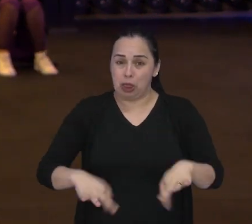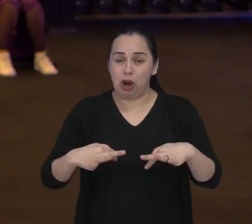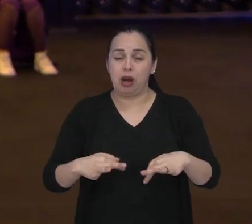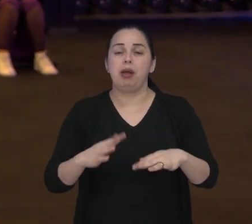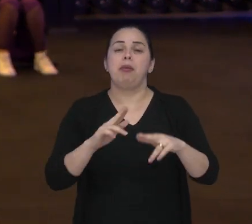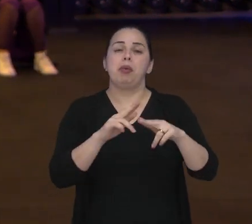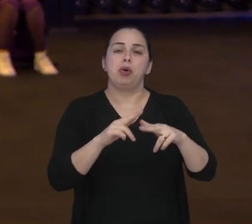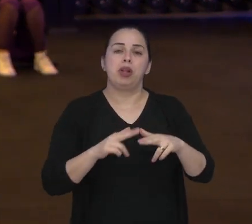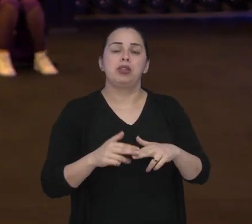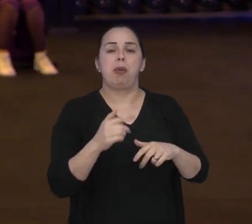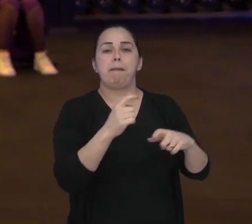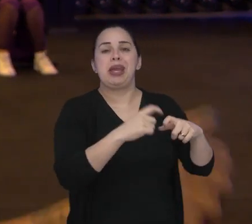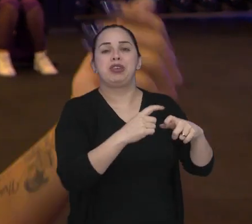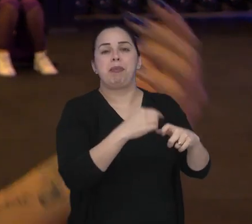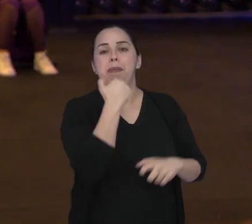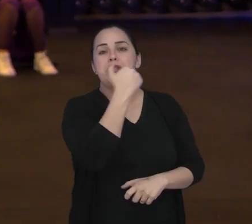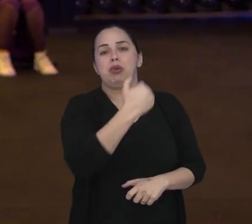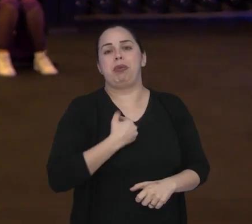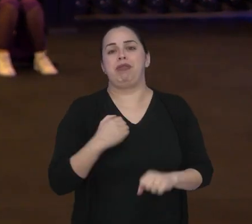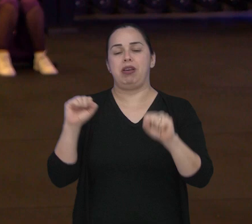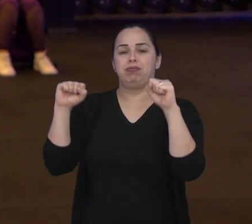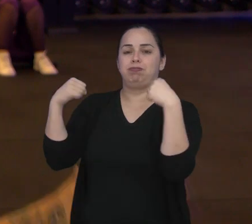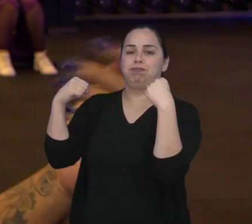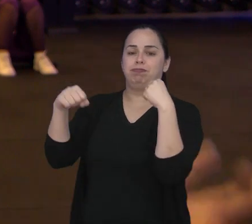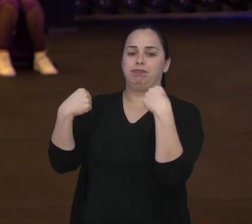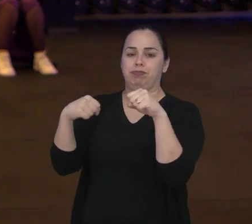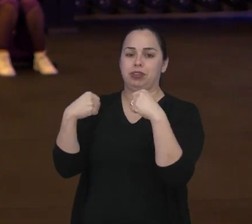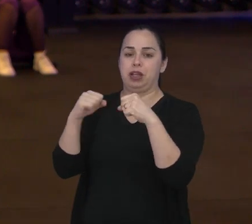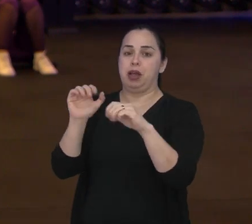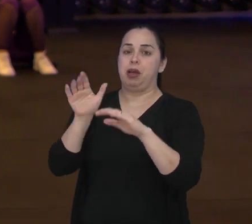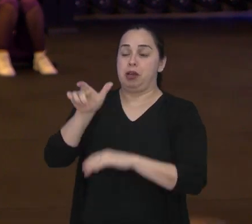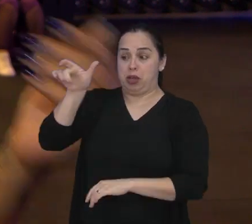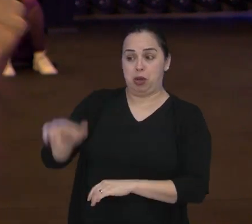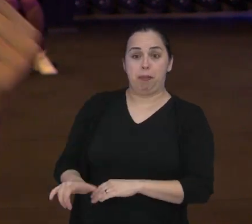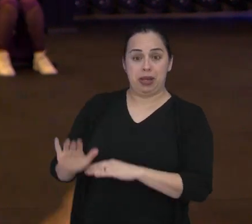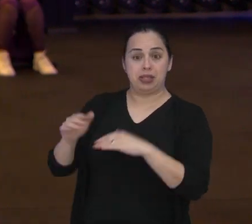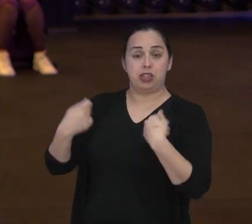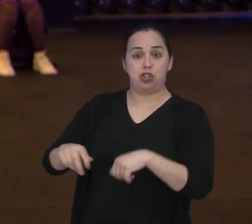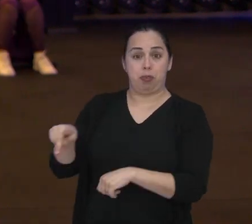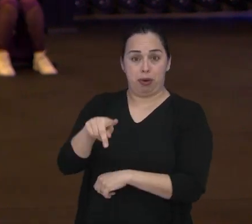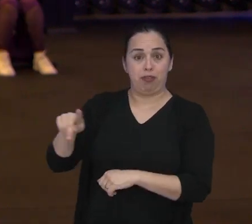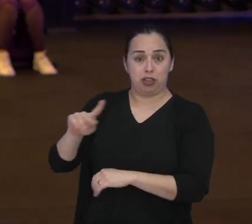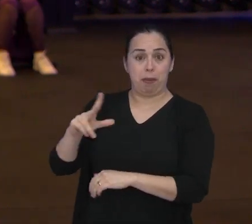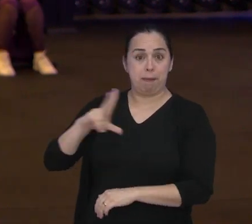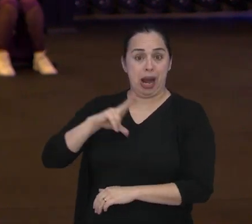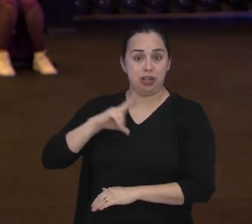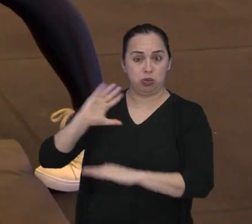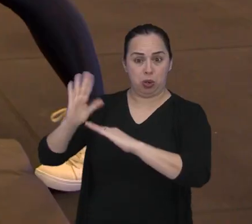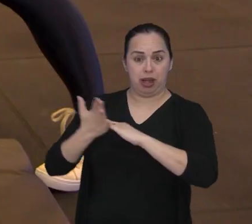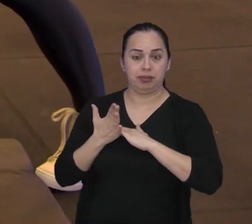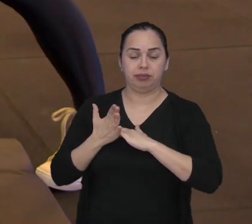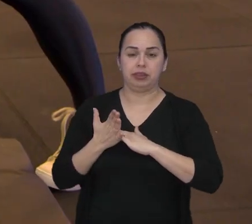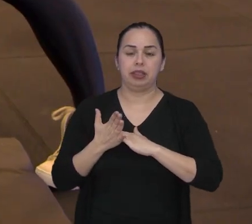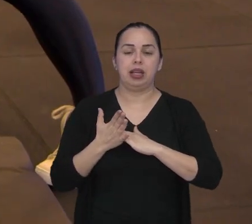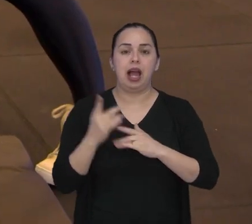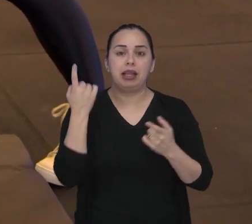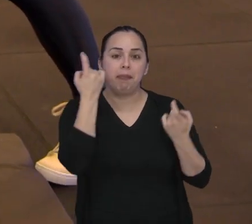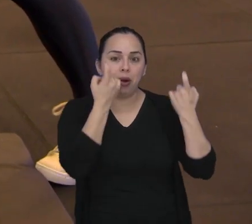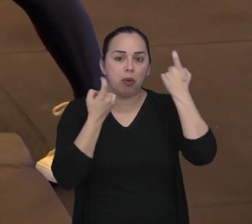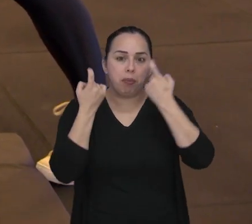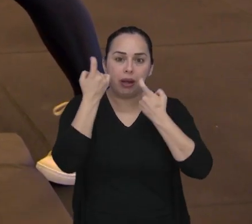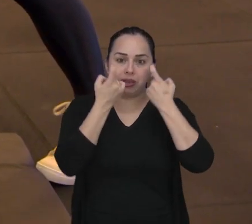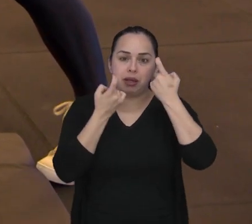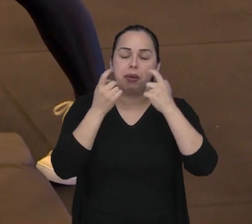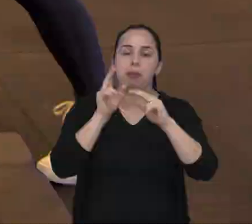e ele me orientou que eu procurasse uma academia e que eu fizesse uma atividade física com a ajuda de uma personal. Preocupada com as